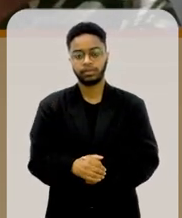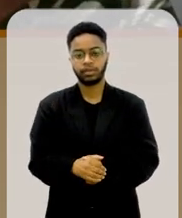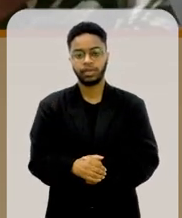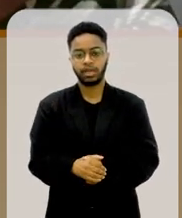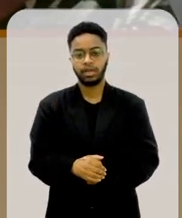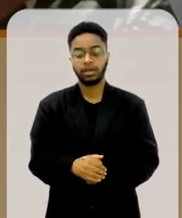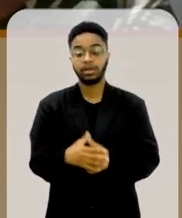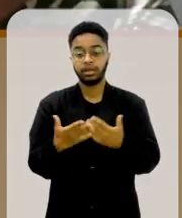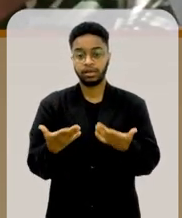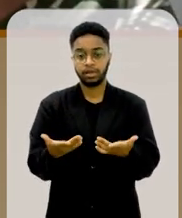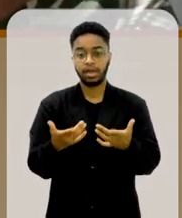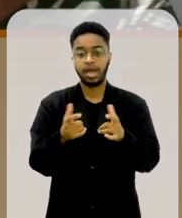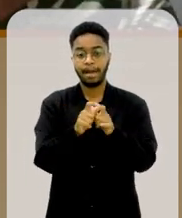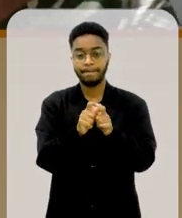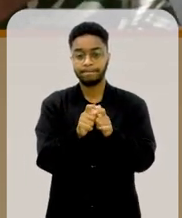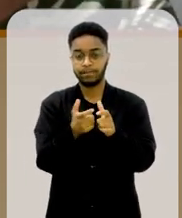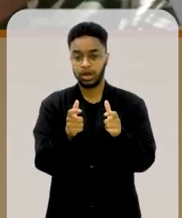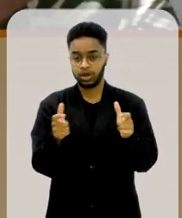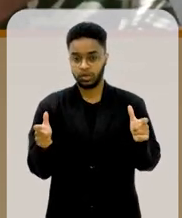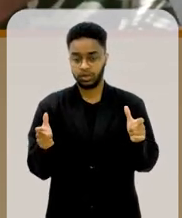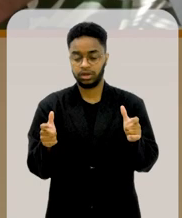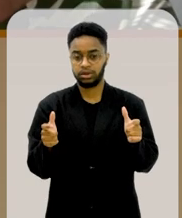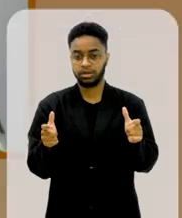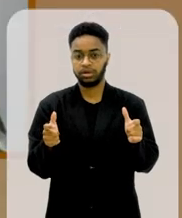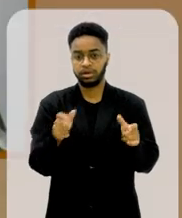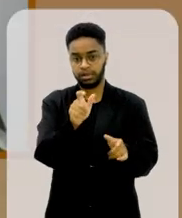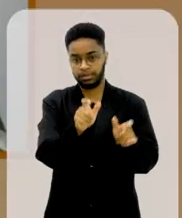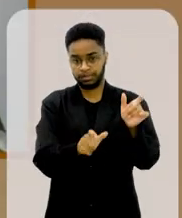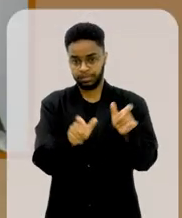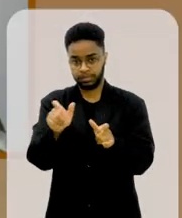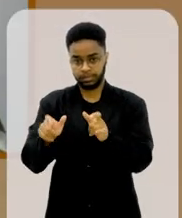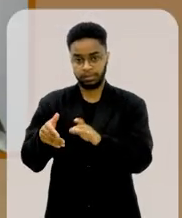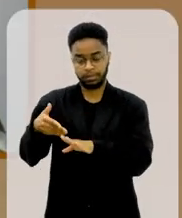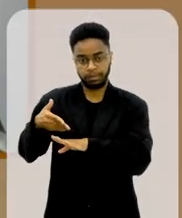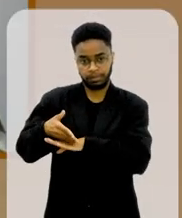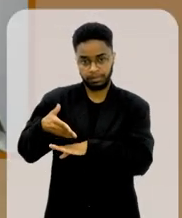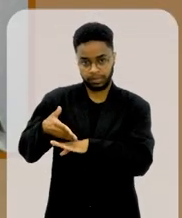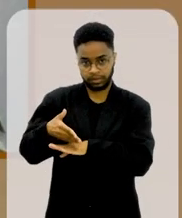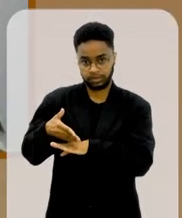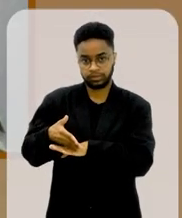predominantemente